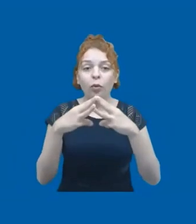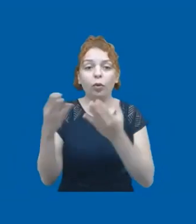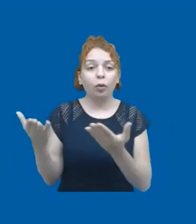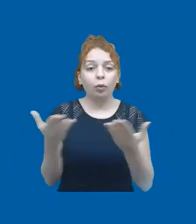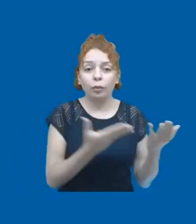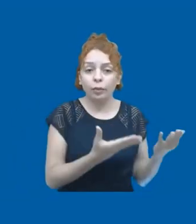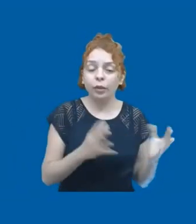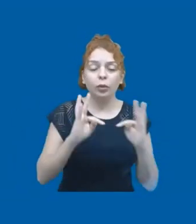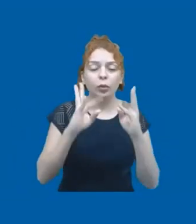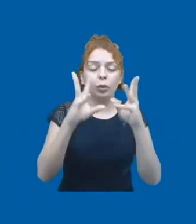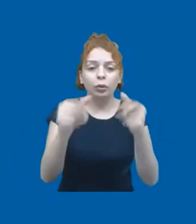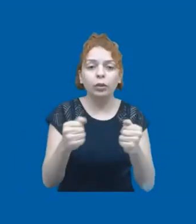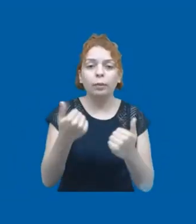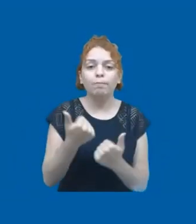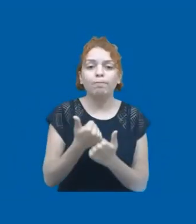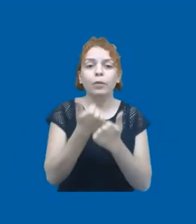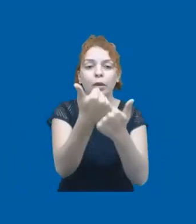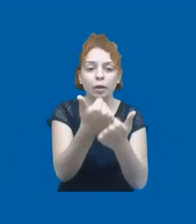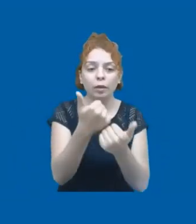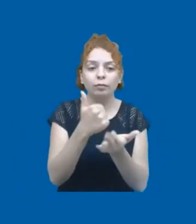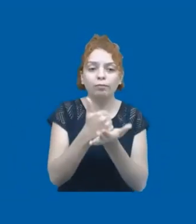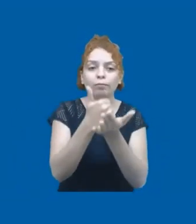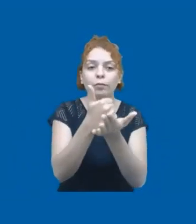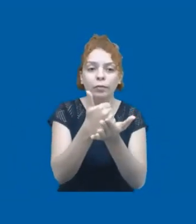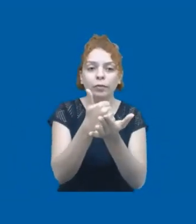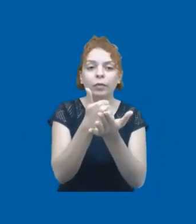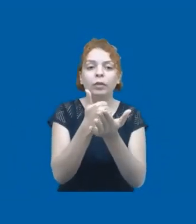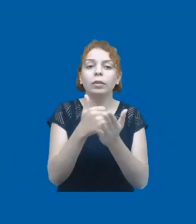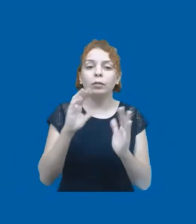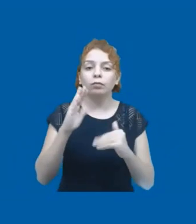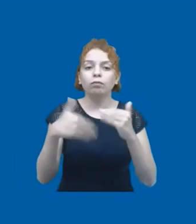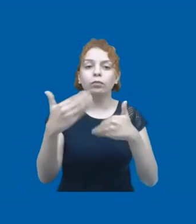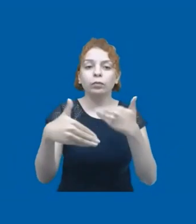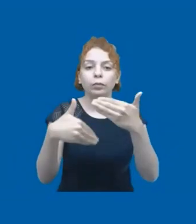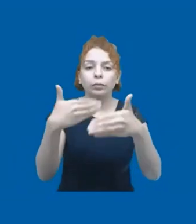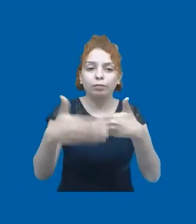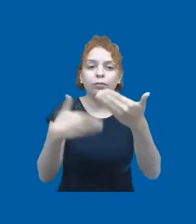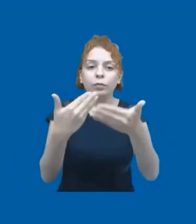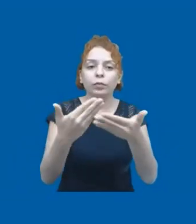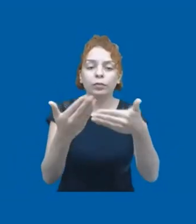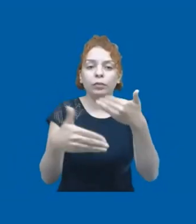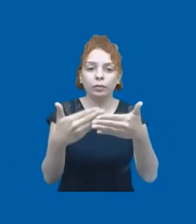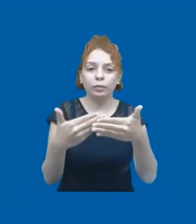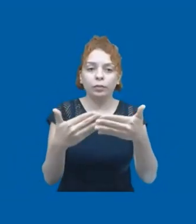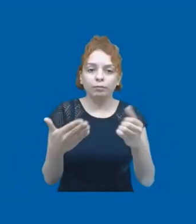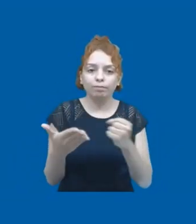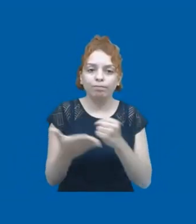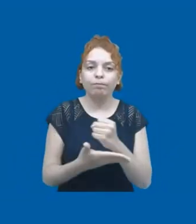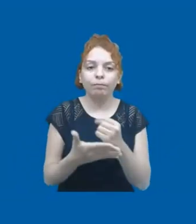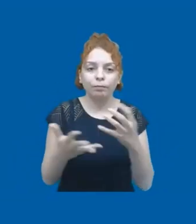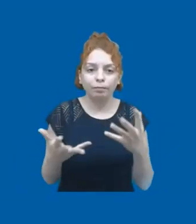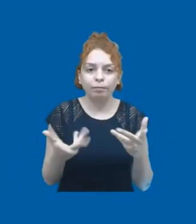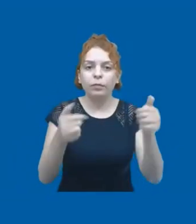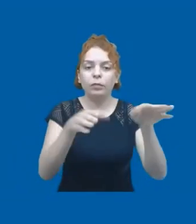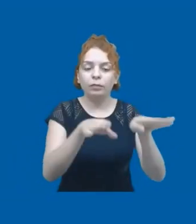estados a cooperarem mais e se apoiarem em direção de uma recuperação mais sustentável, mais igualitária.